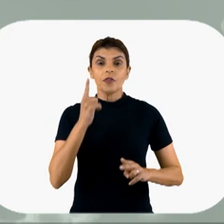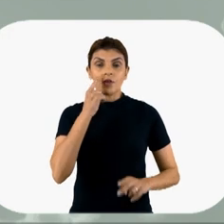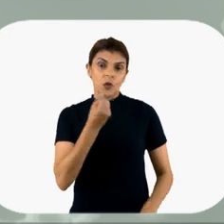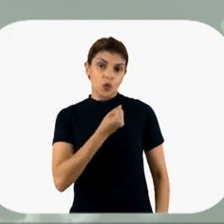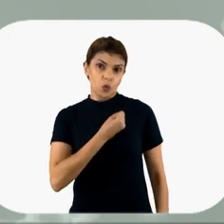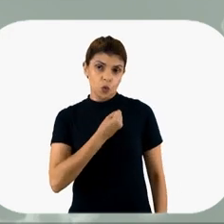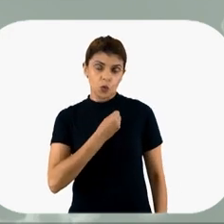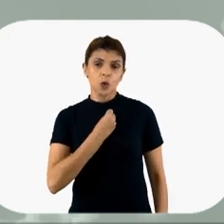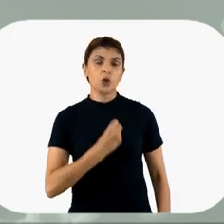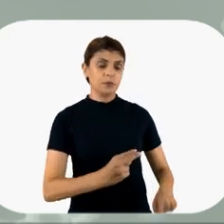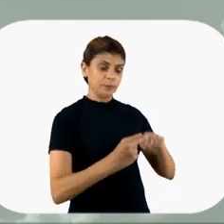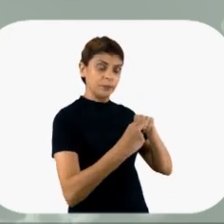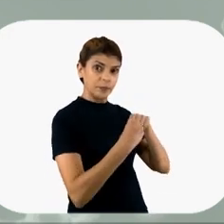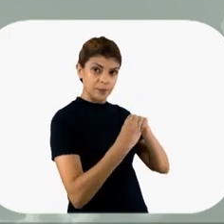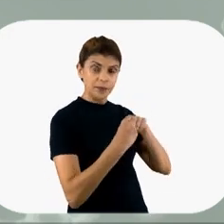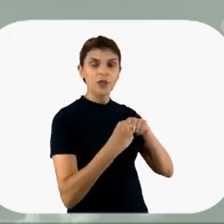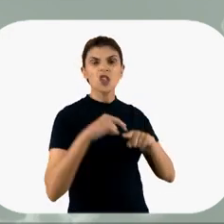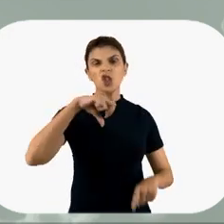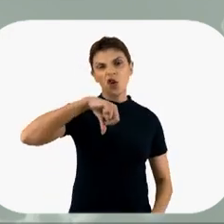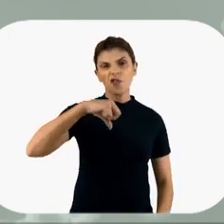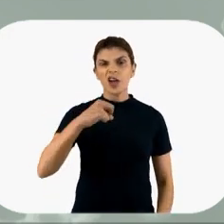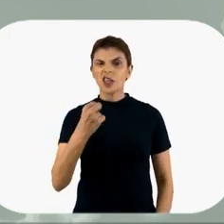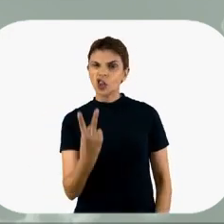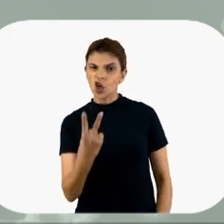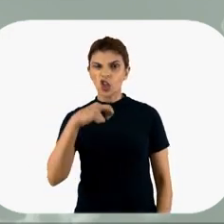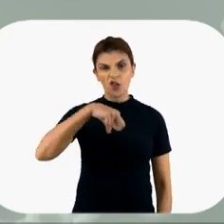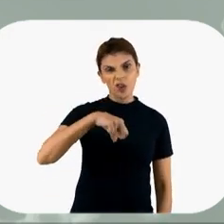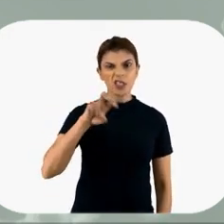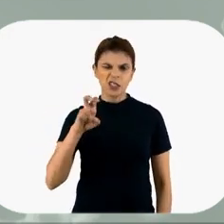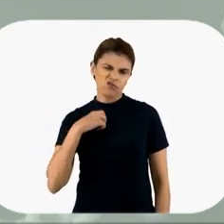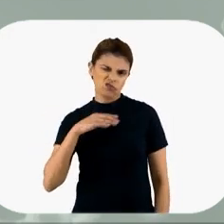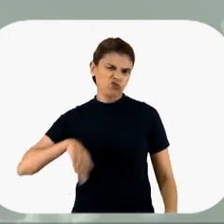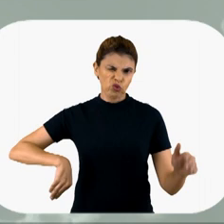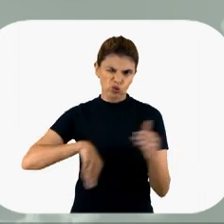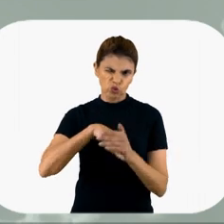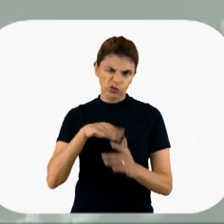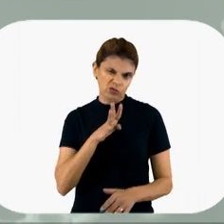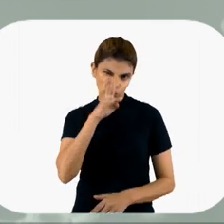saturação do paciente entre 92 e 95, vou chutar, tá?